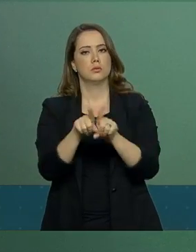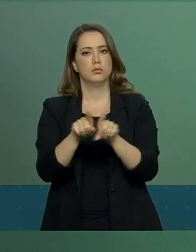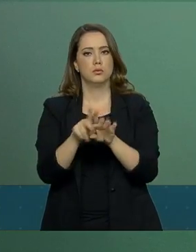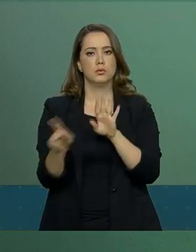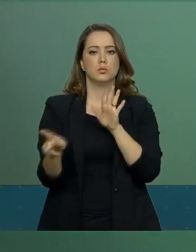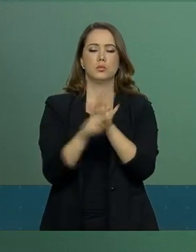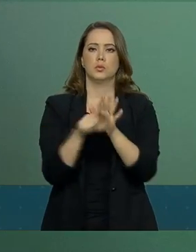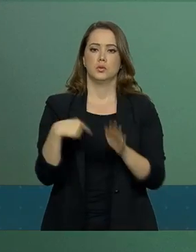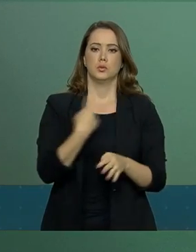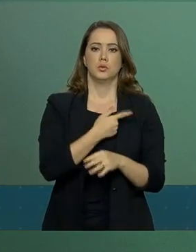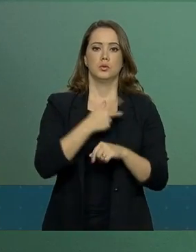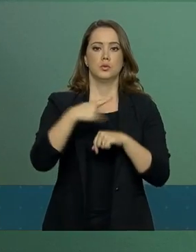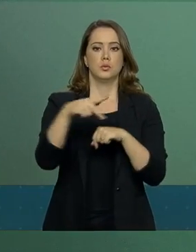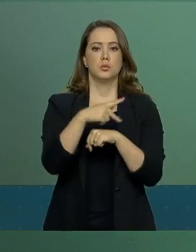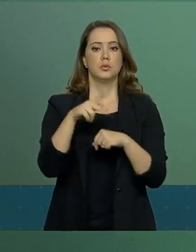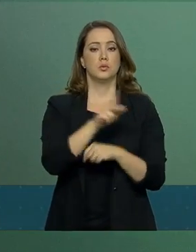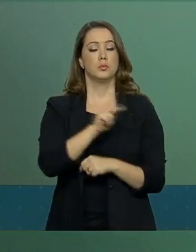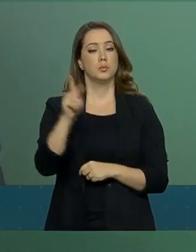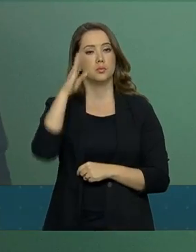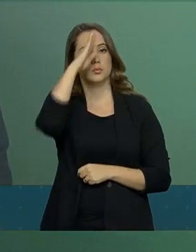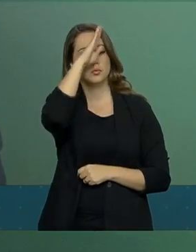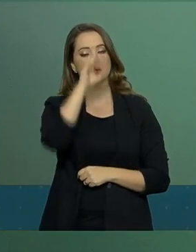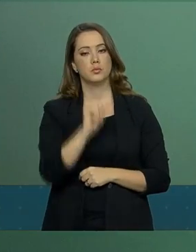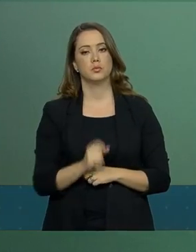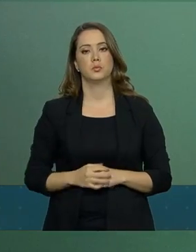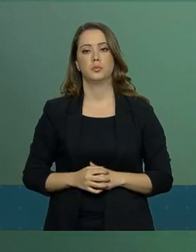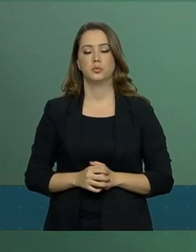no nosso país ao Sr. Presidente.